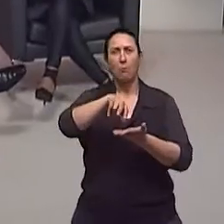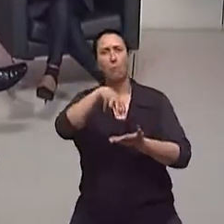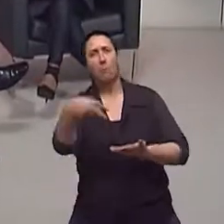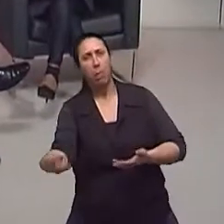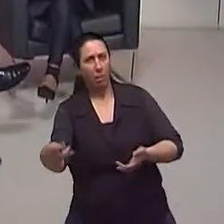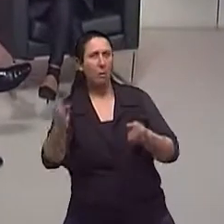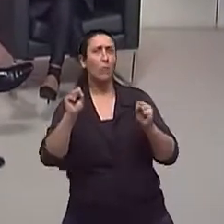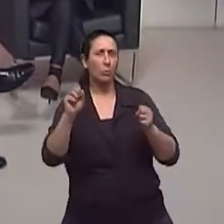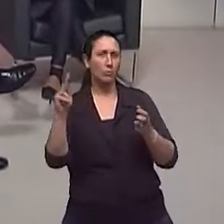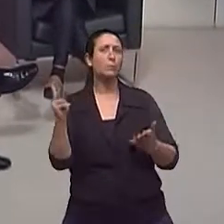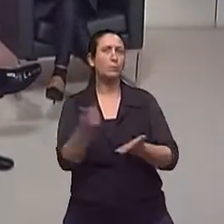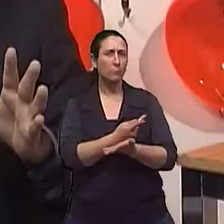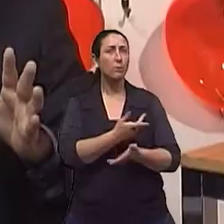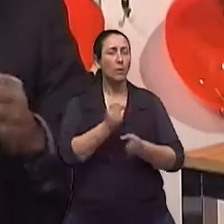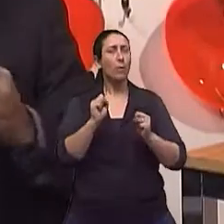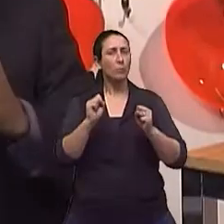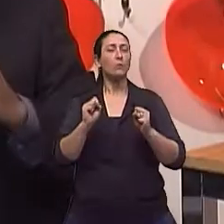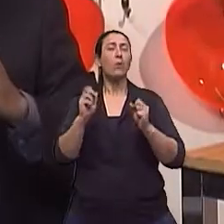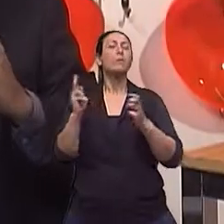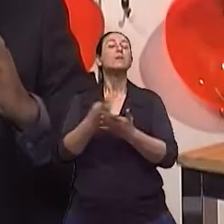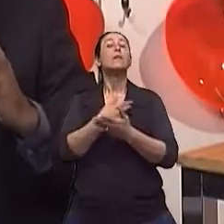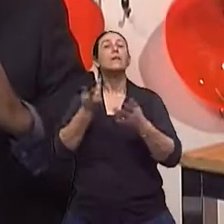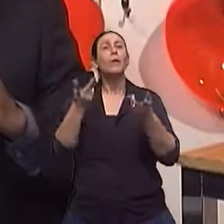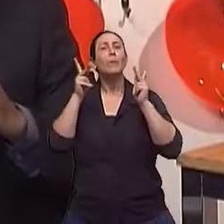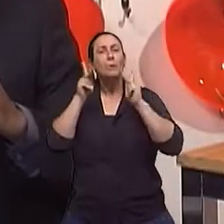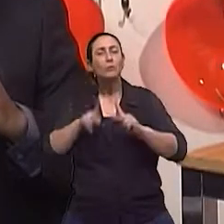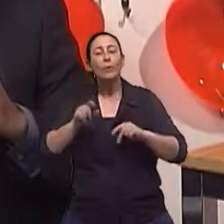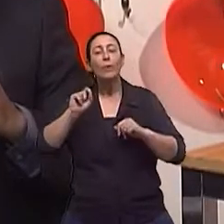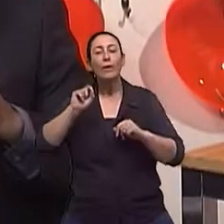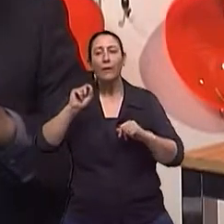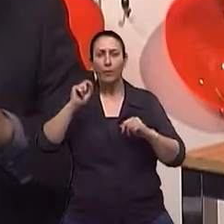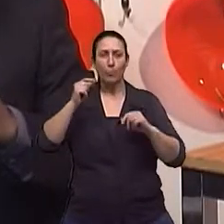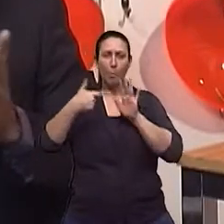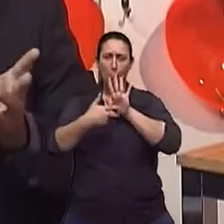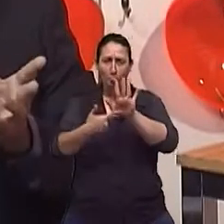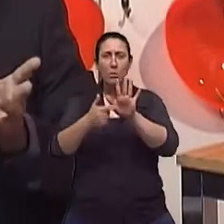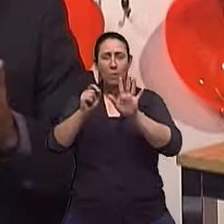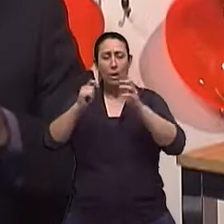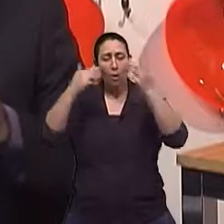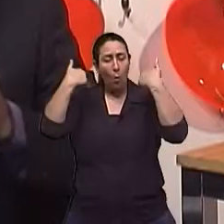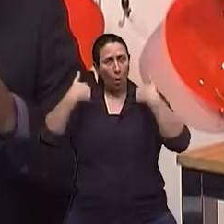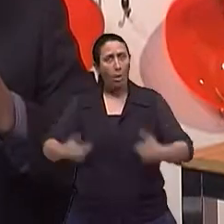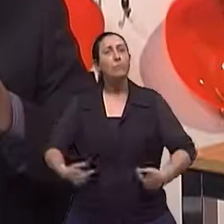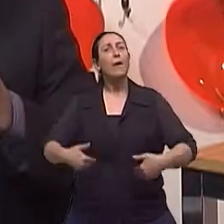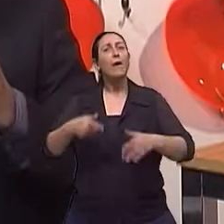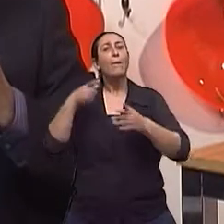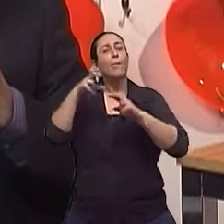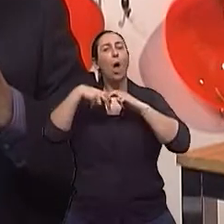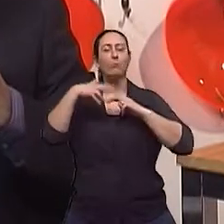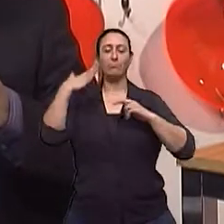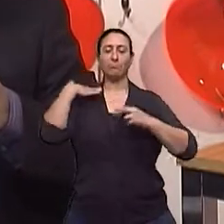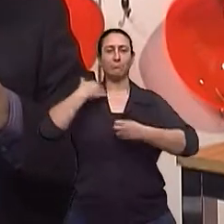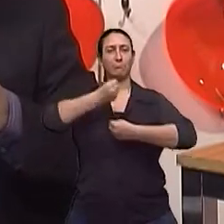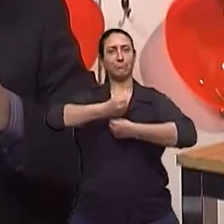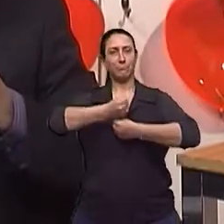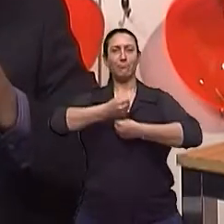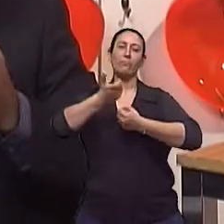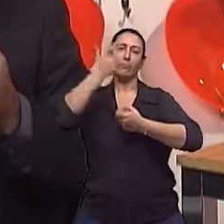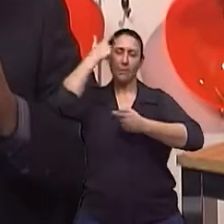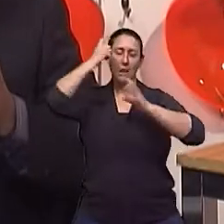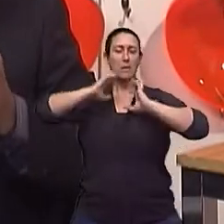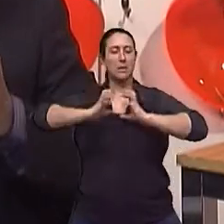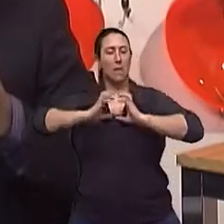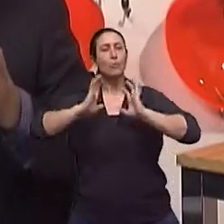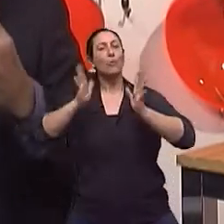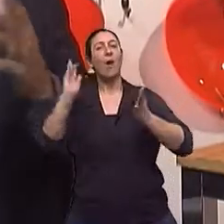cair mesmo ficando de pé mais tempo. Então, o organismo tenta adaptar um pouquinho, mas hipotensão postural comum em doenças cérebro-vasculares, quem